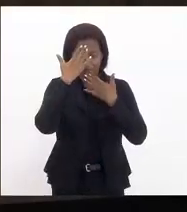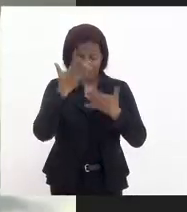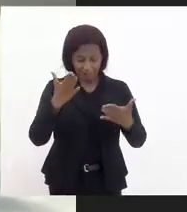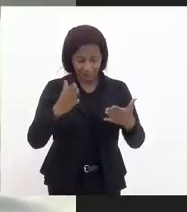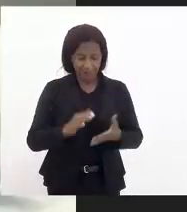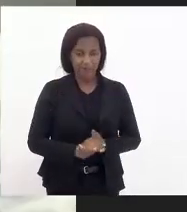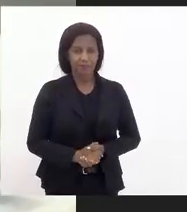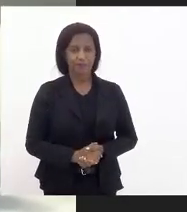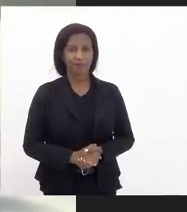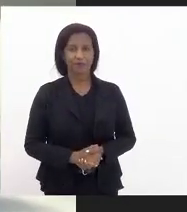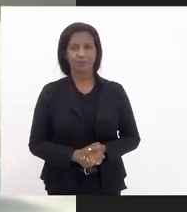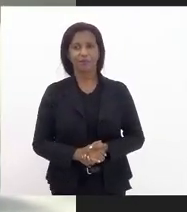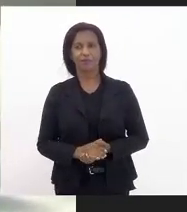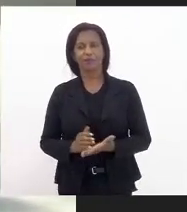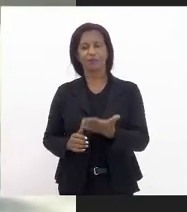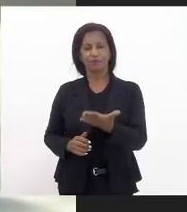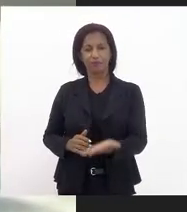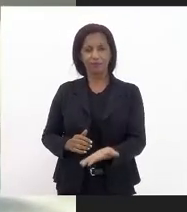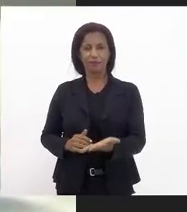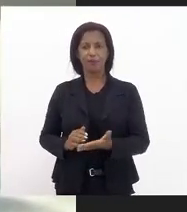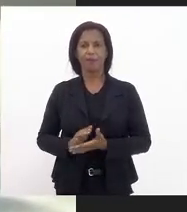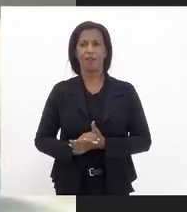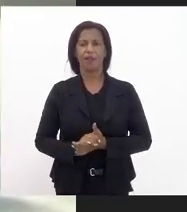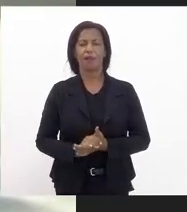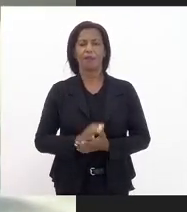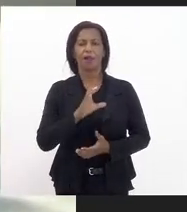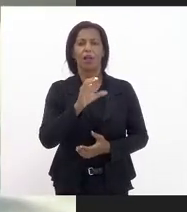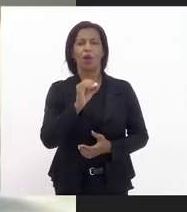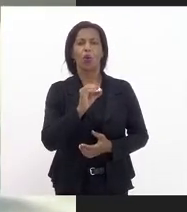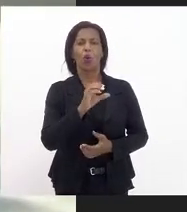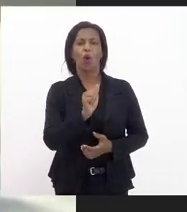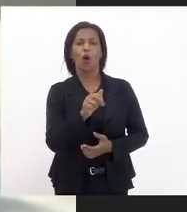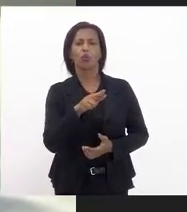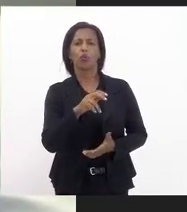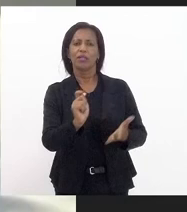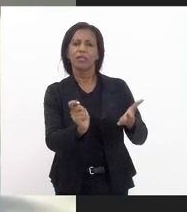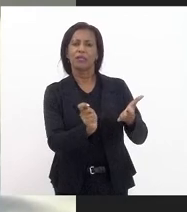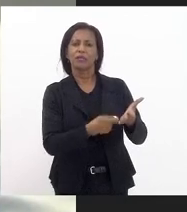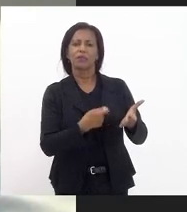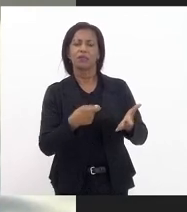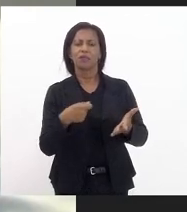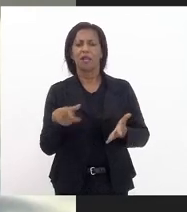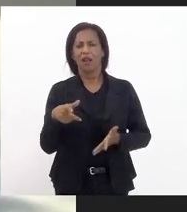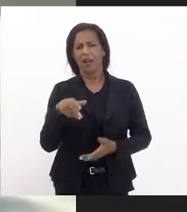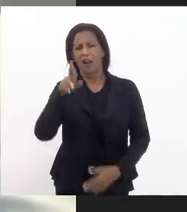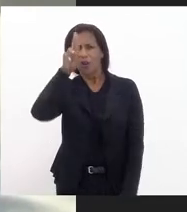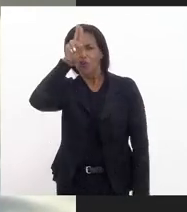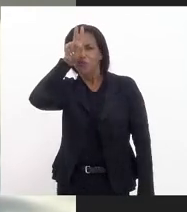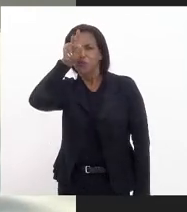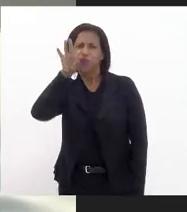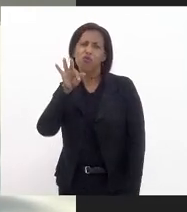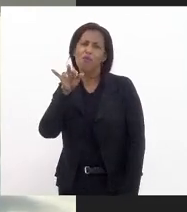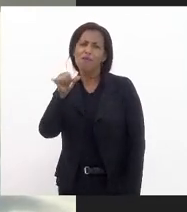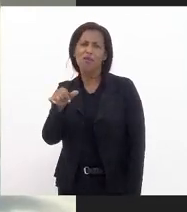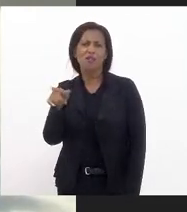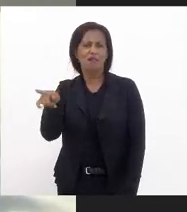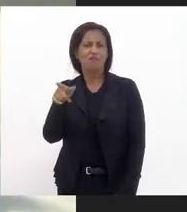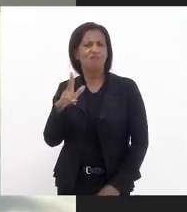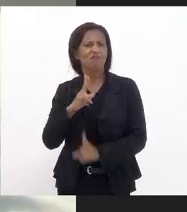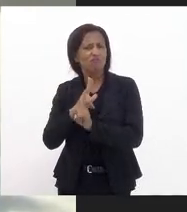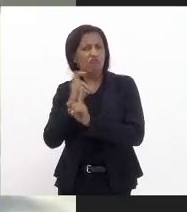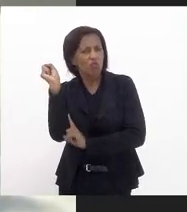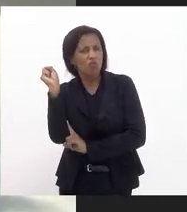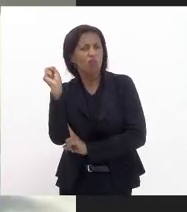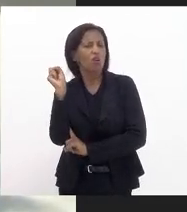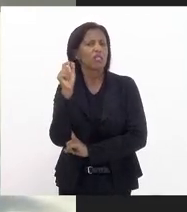a você enfermeira pela coautoria aí do projeto a formiga realmente é uma guerreira vem